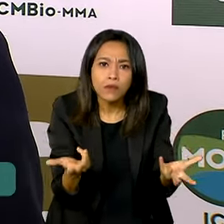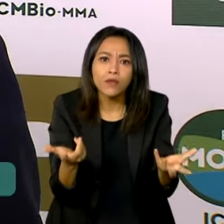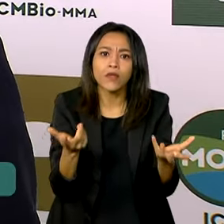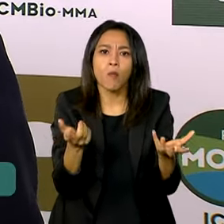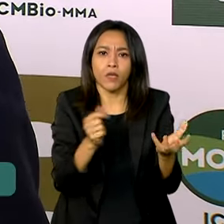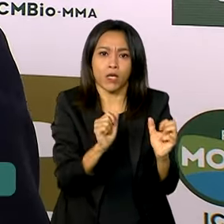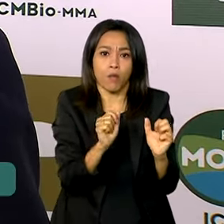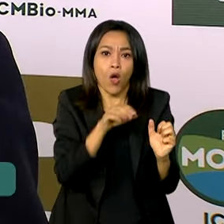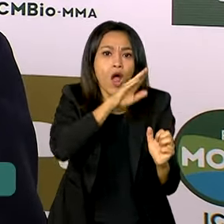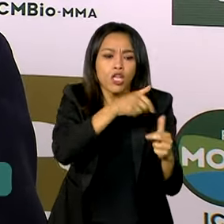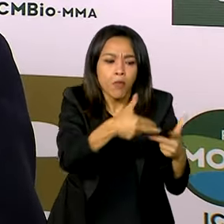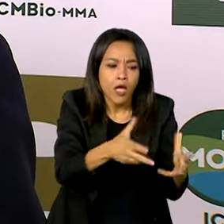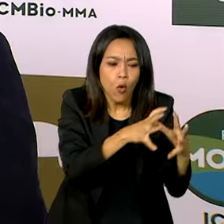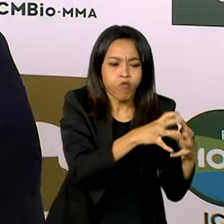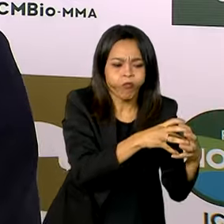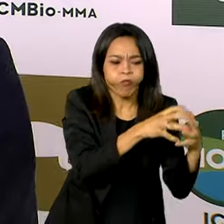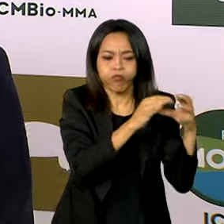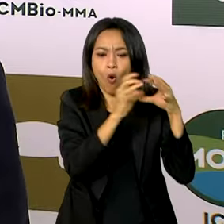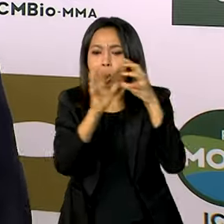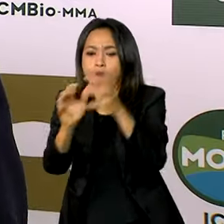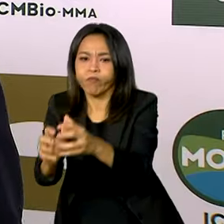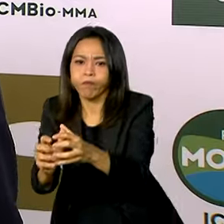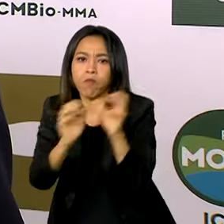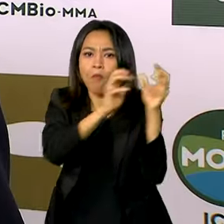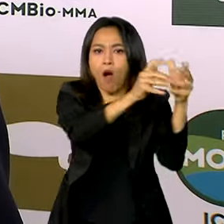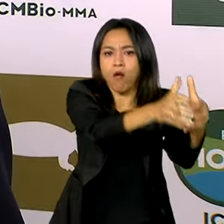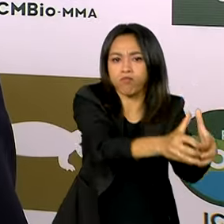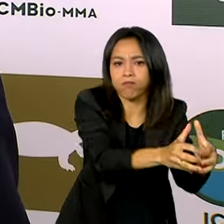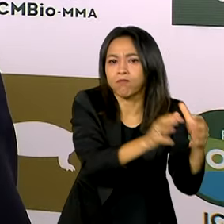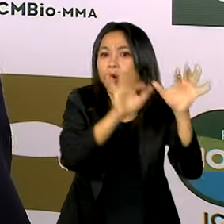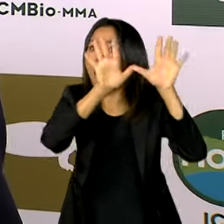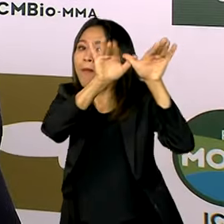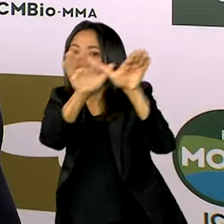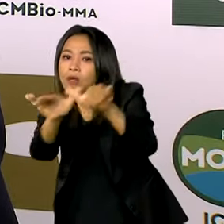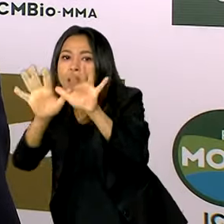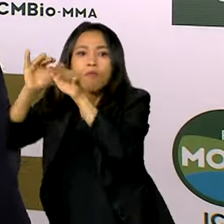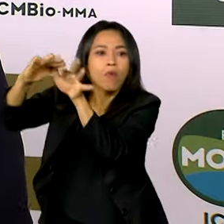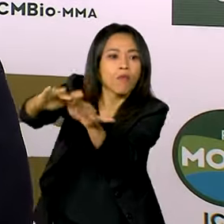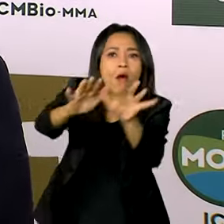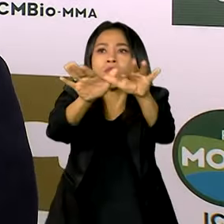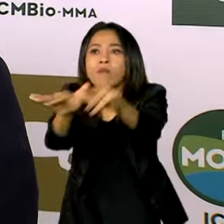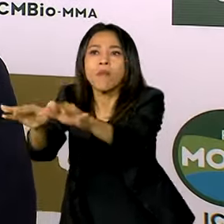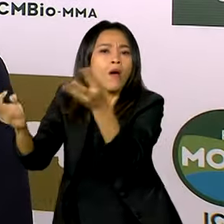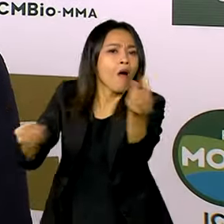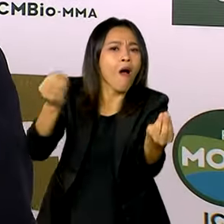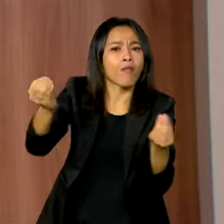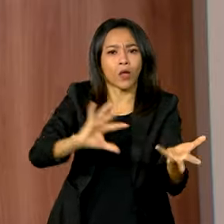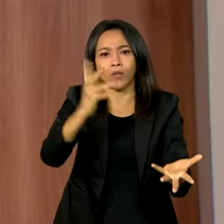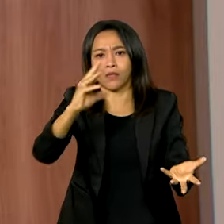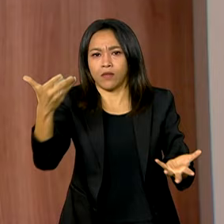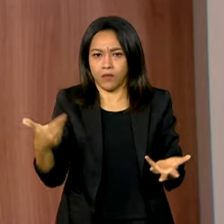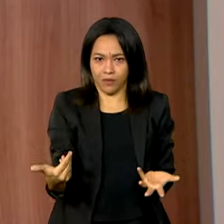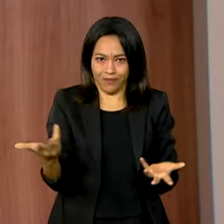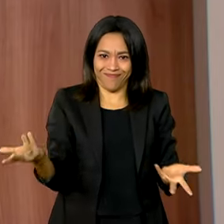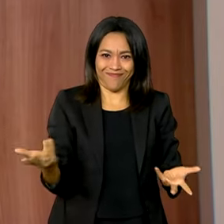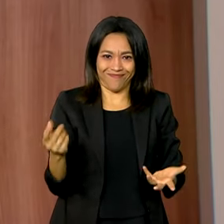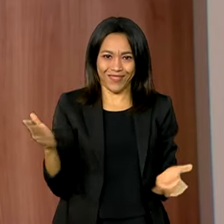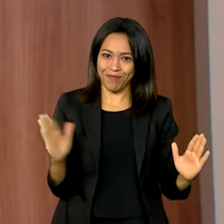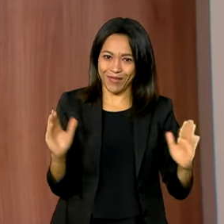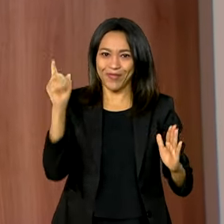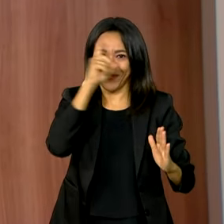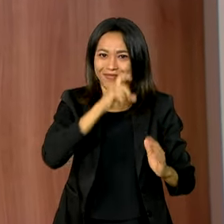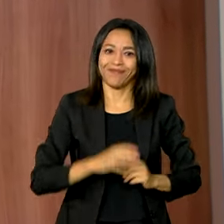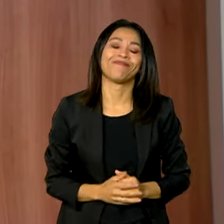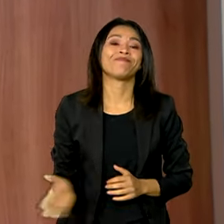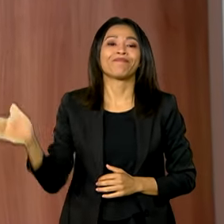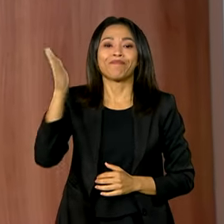população ao longo do tempo, nesse momento tão difícil de mudanças climáticas. O